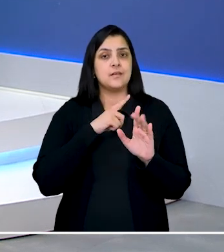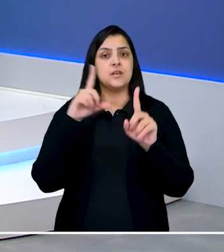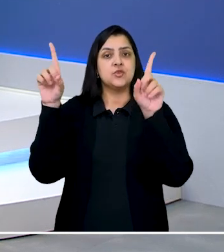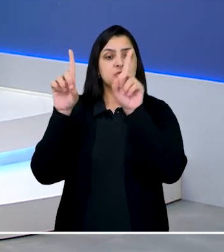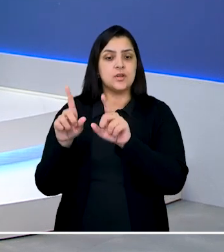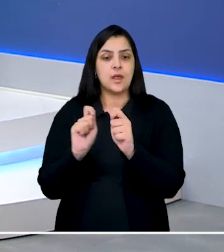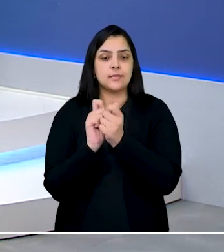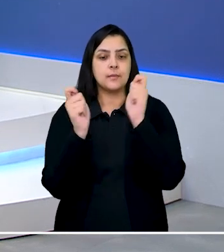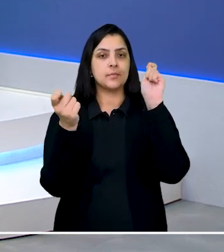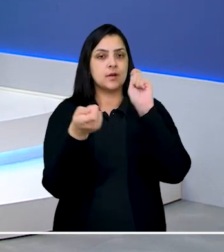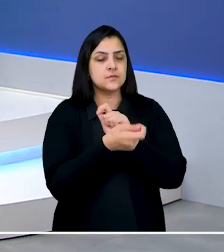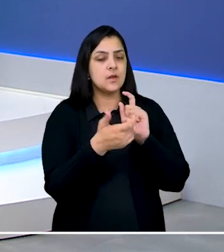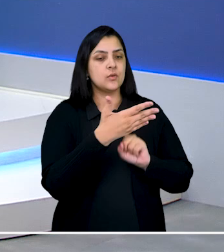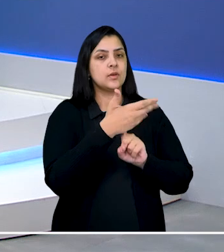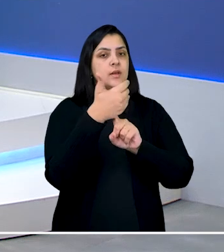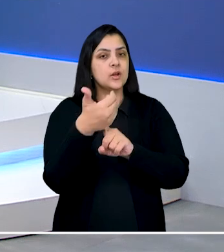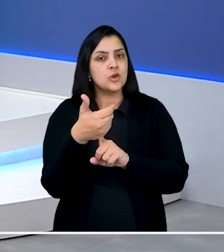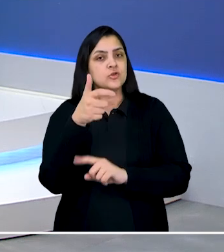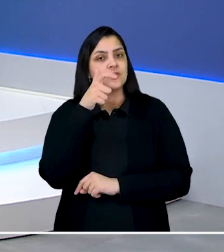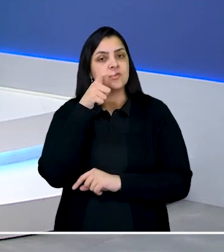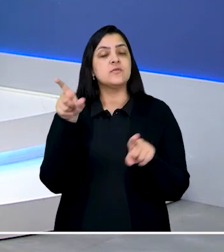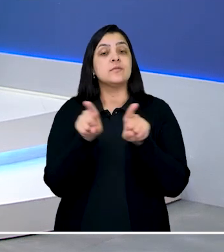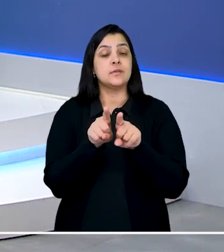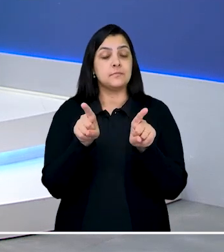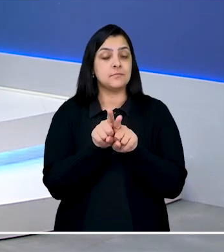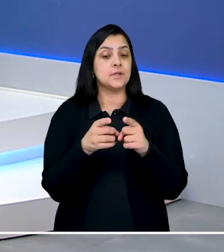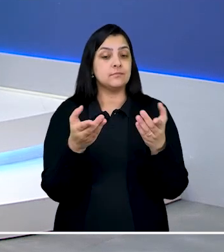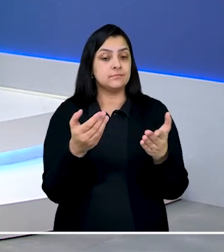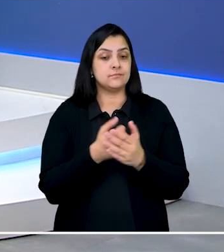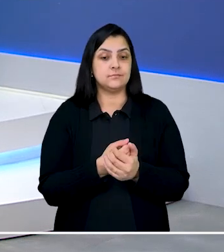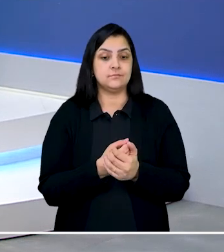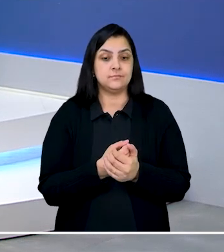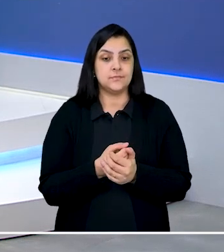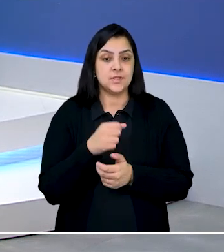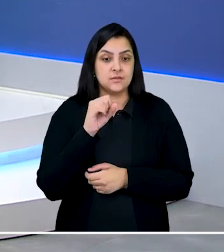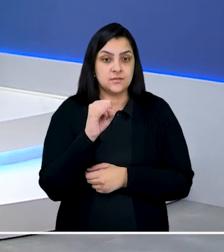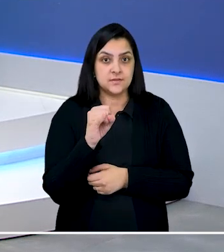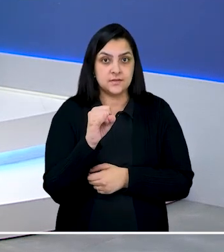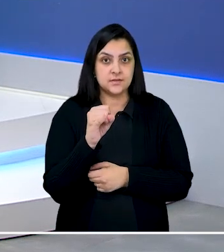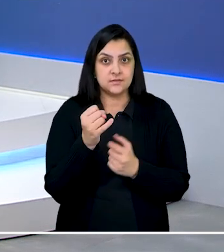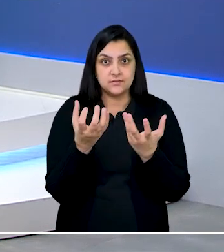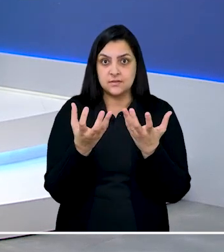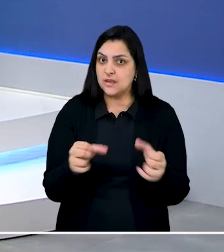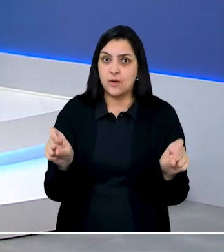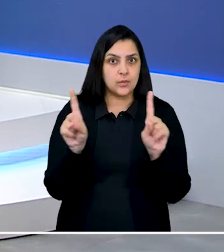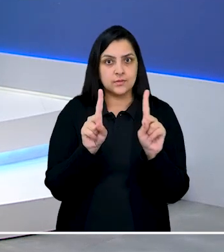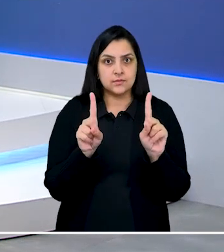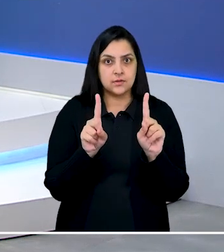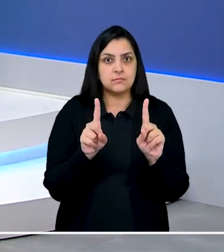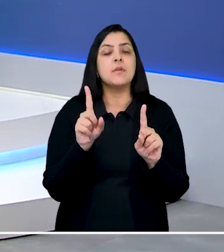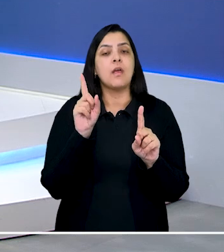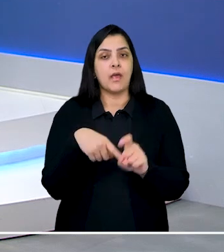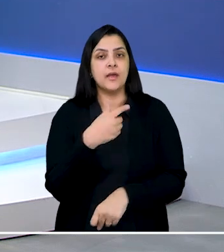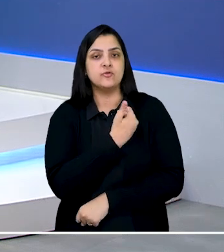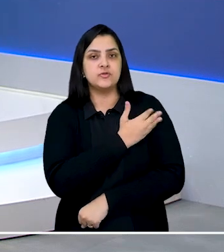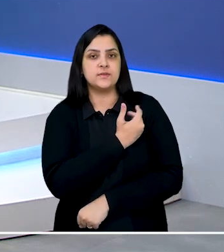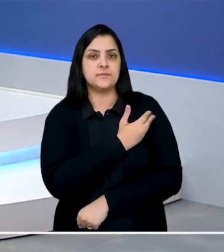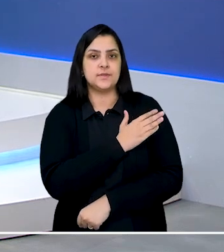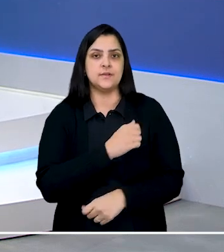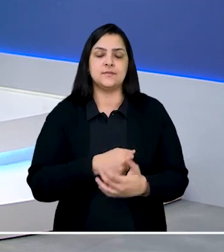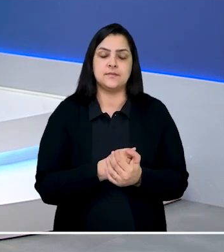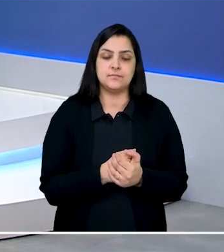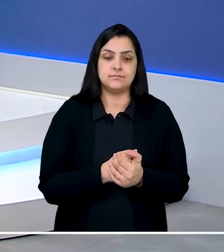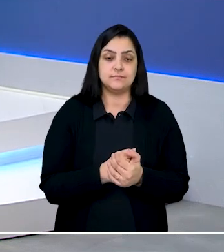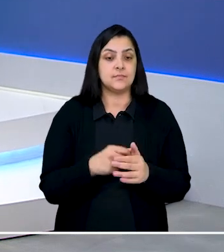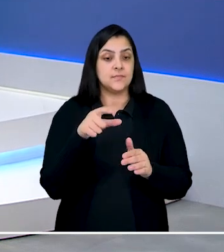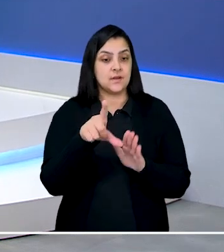adaptação razoável e às tecnologias assistivas. Já a recusa a fazer adequações é considerada discriminatória. E